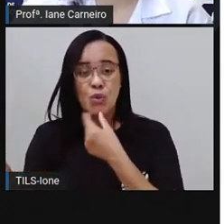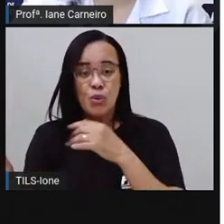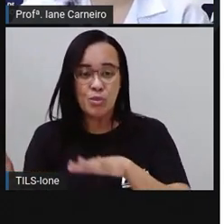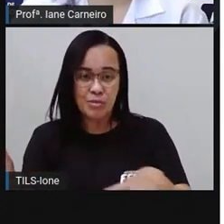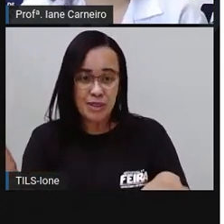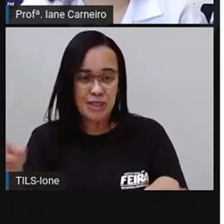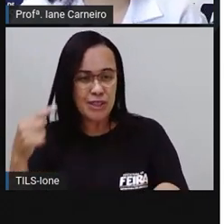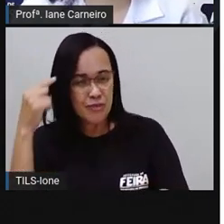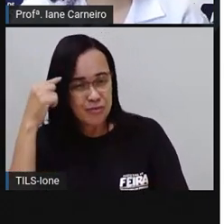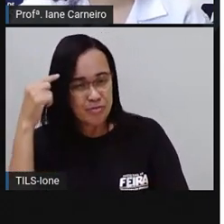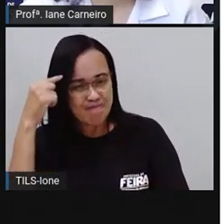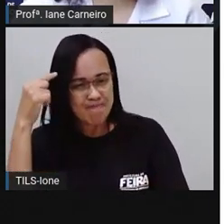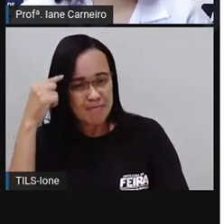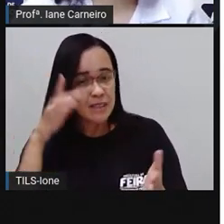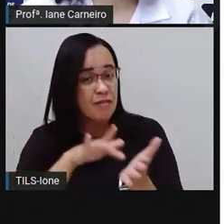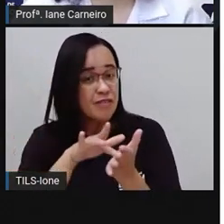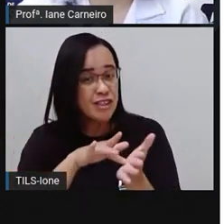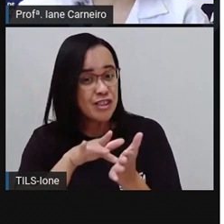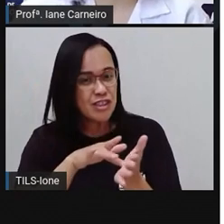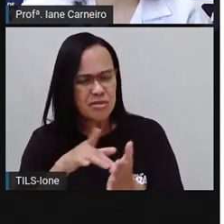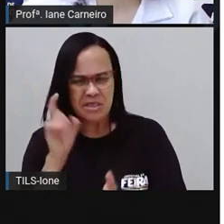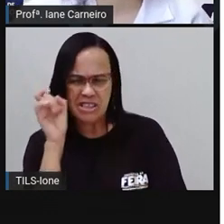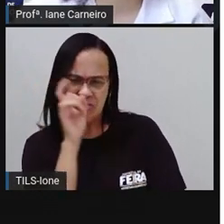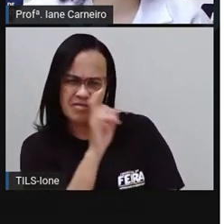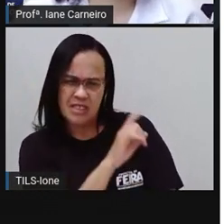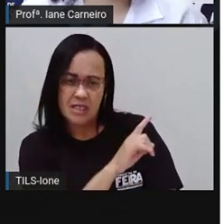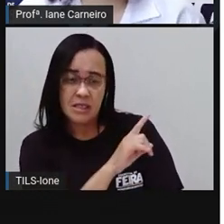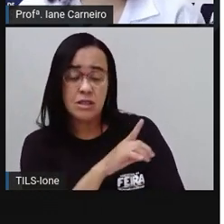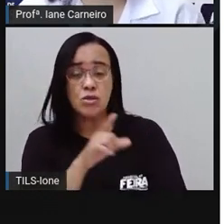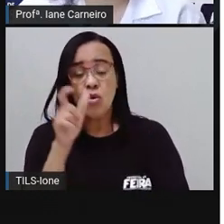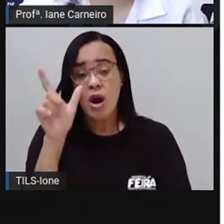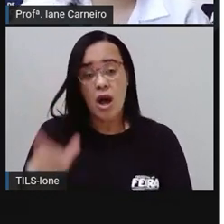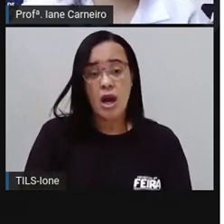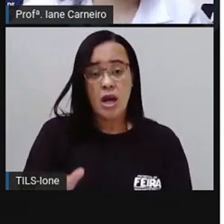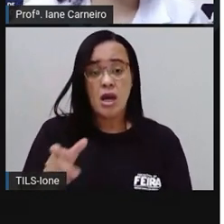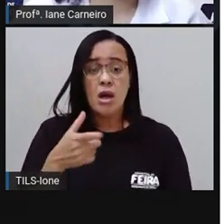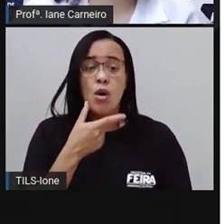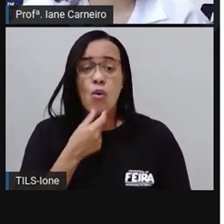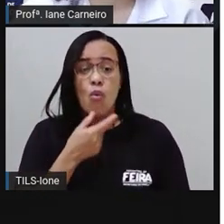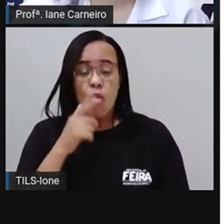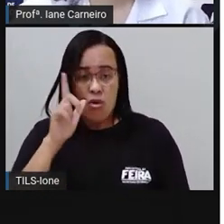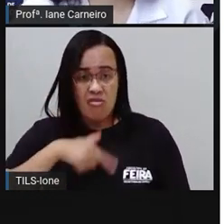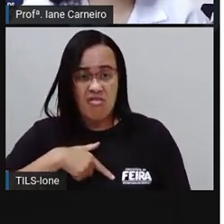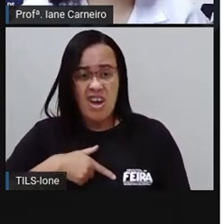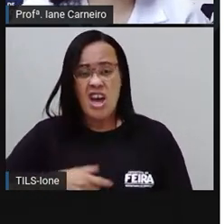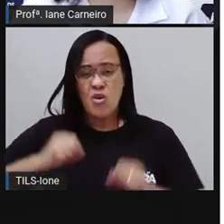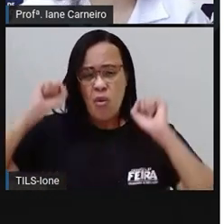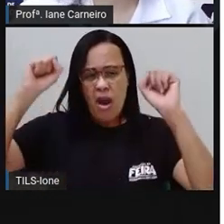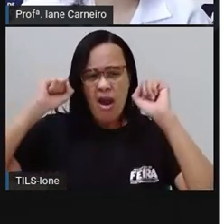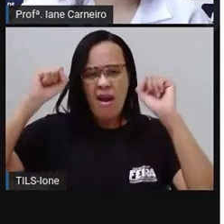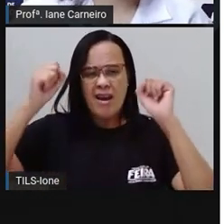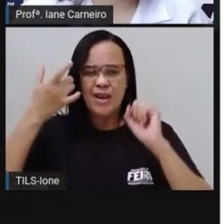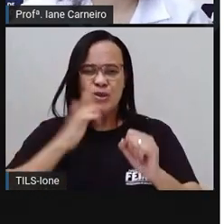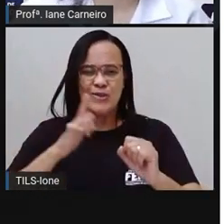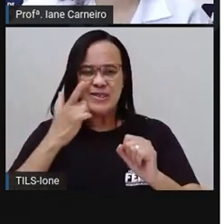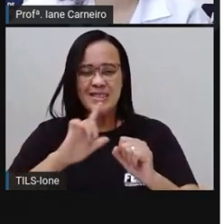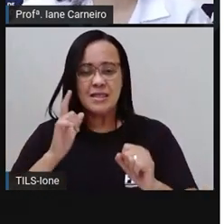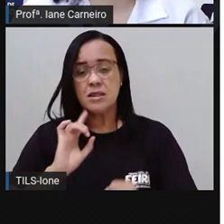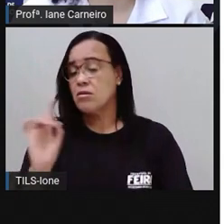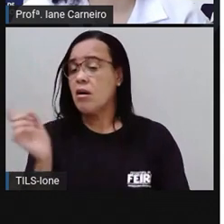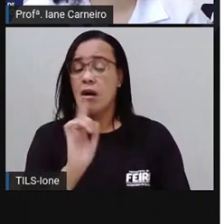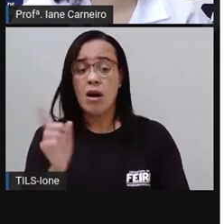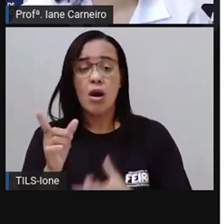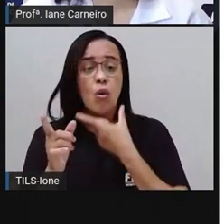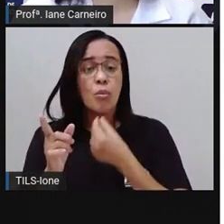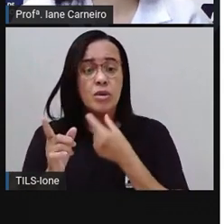difícil, falou. Eu ganhei, eu ganhei, gritou o Duende, pulando de felicidade. Não, espere, disse